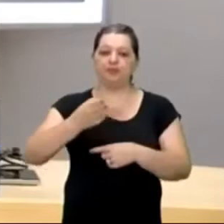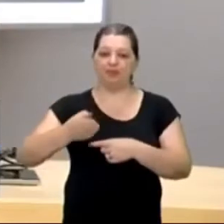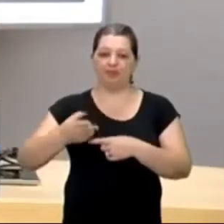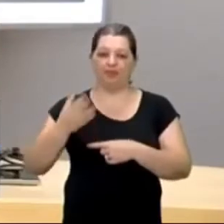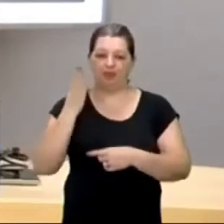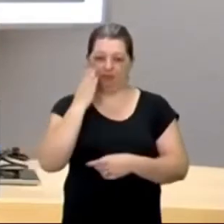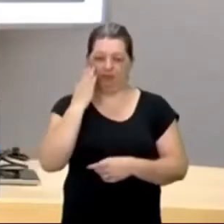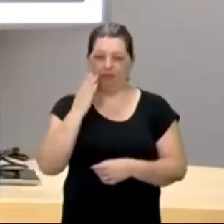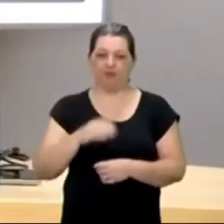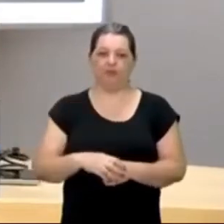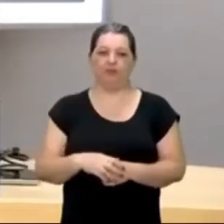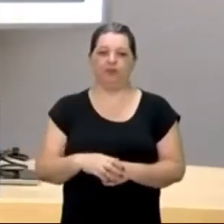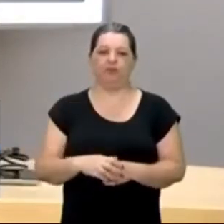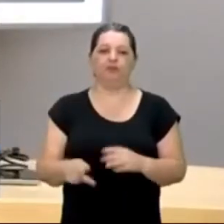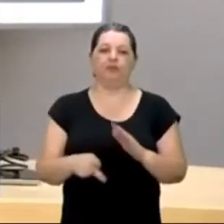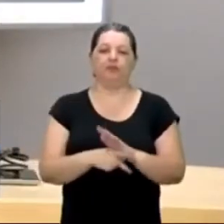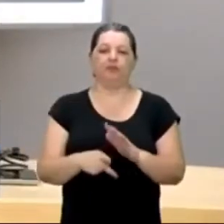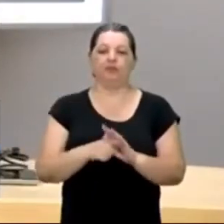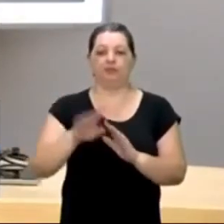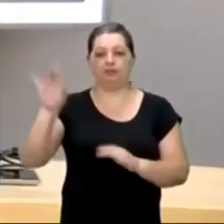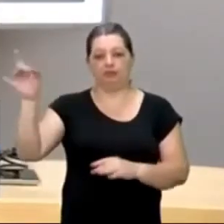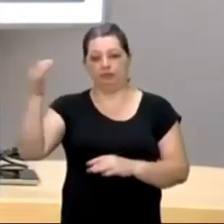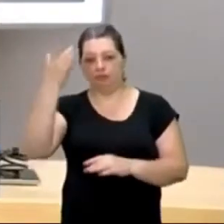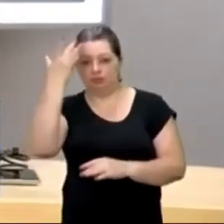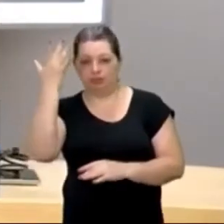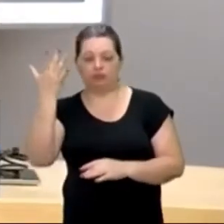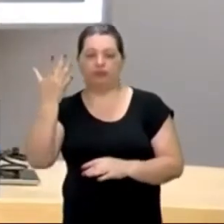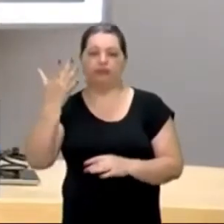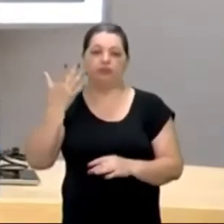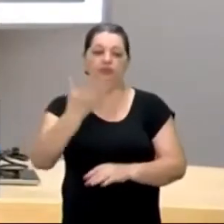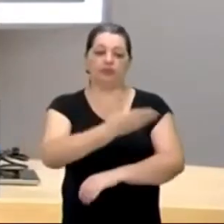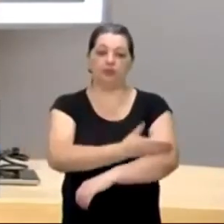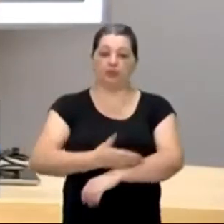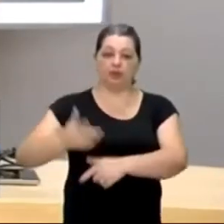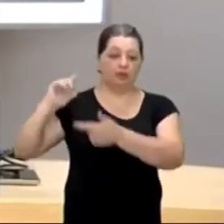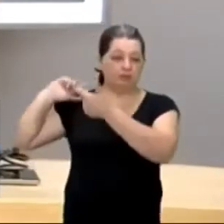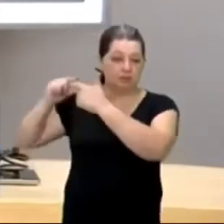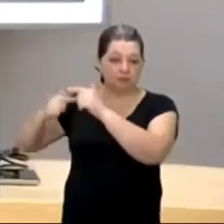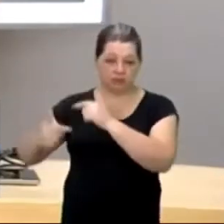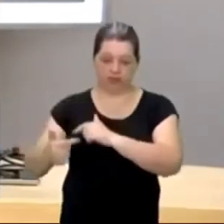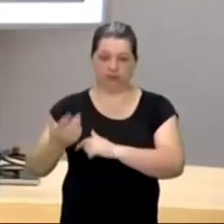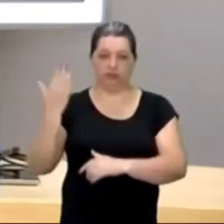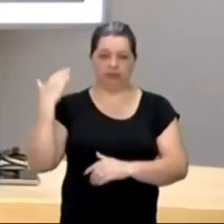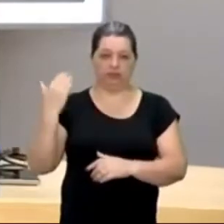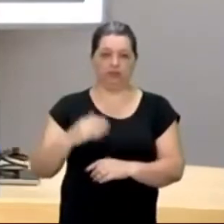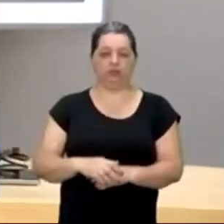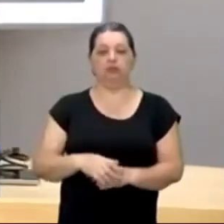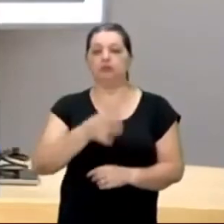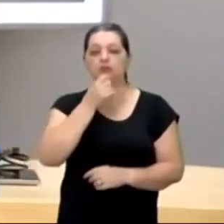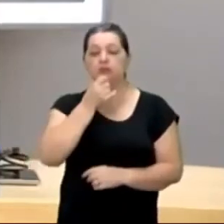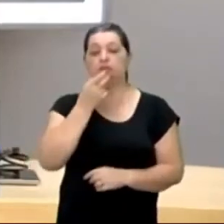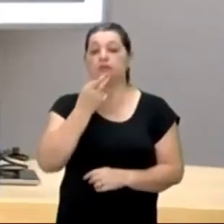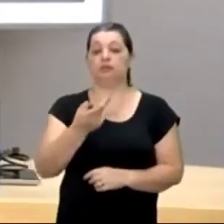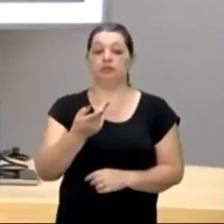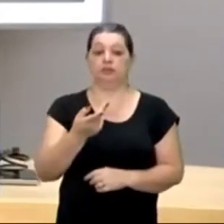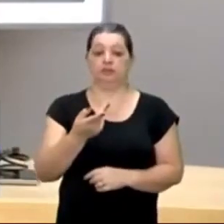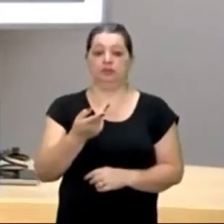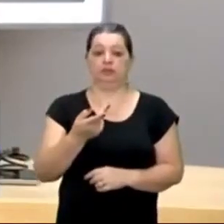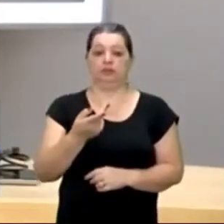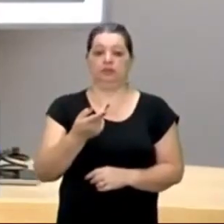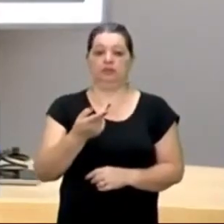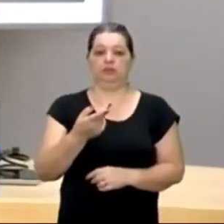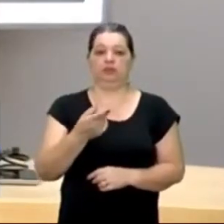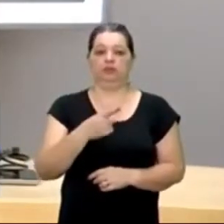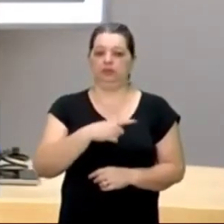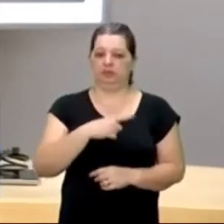coisas que feriam a moralidade, feriam os bons costumes da época. Por exemplo, falar da... que tinha muita pessoa